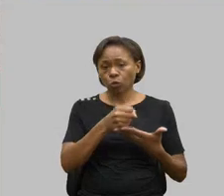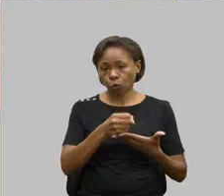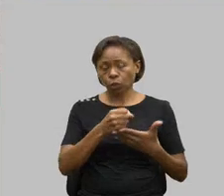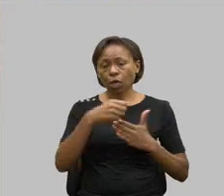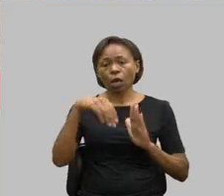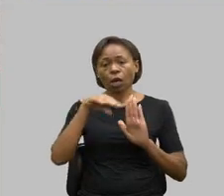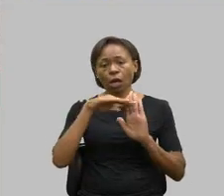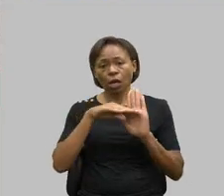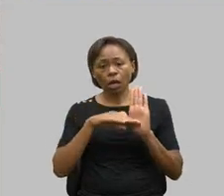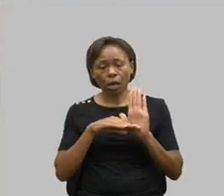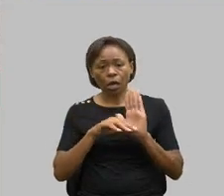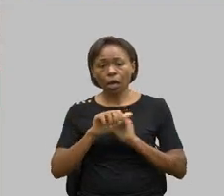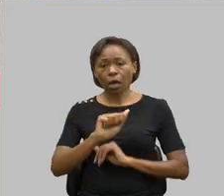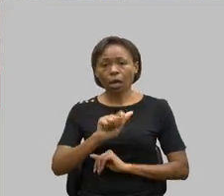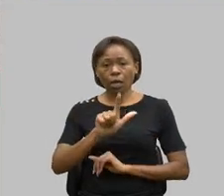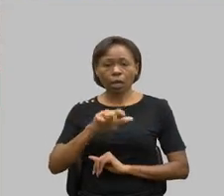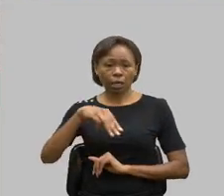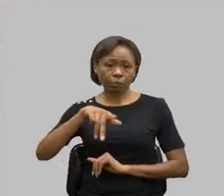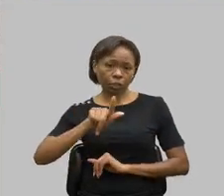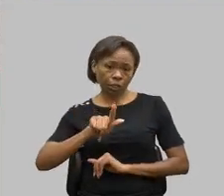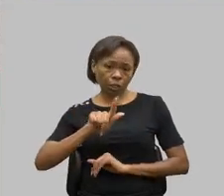ALMG Sustentável.